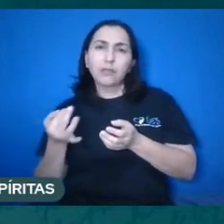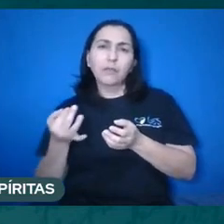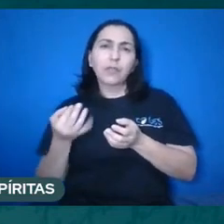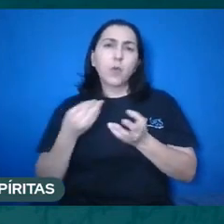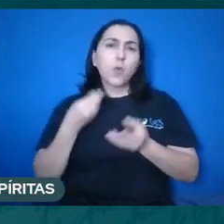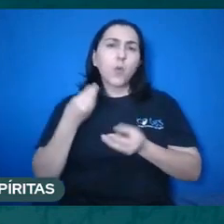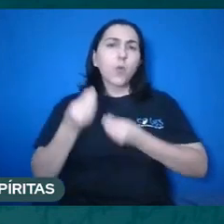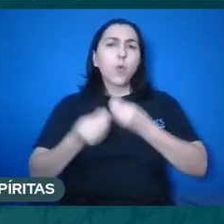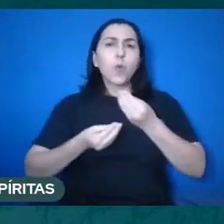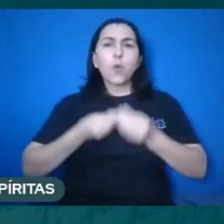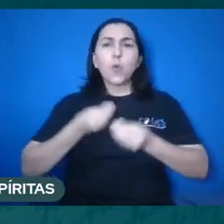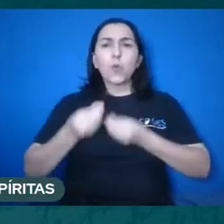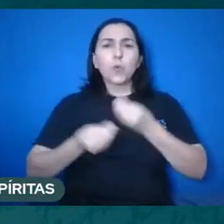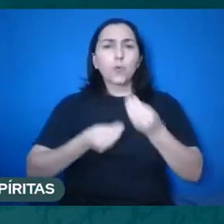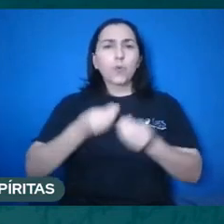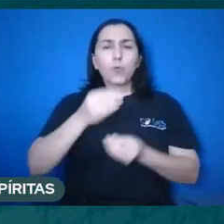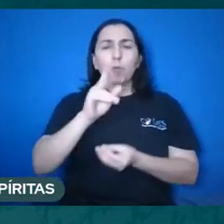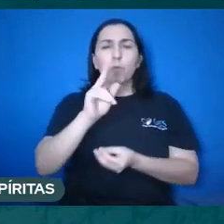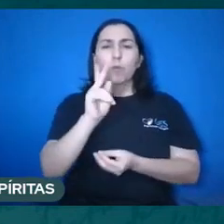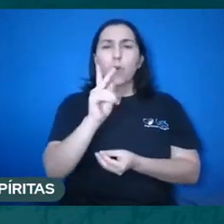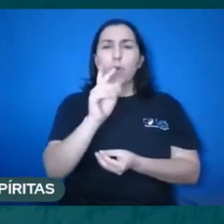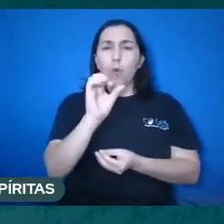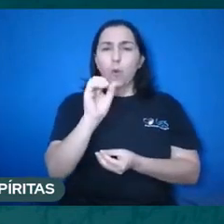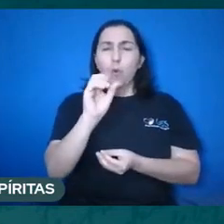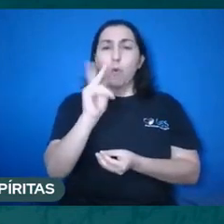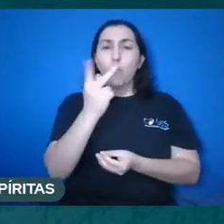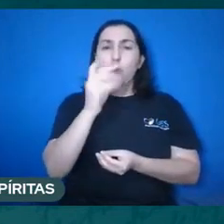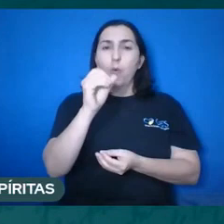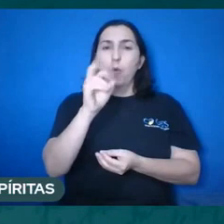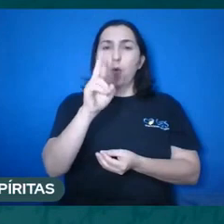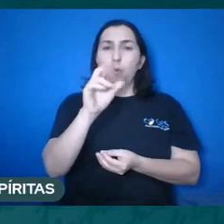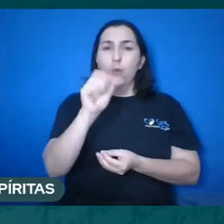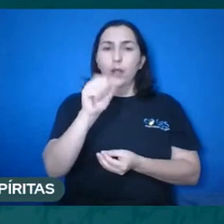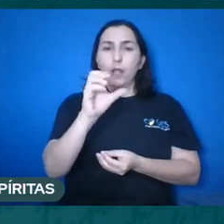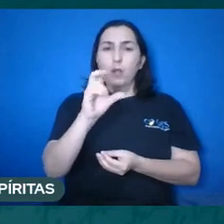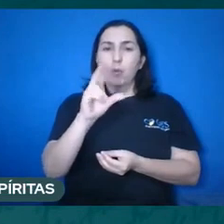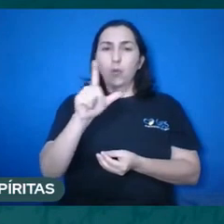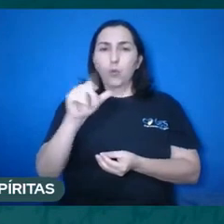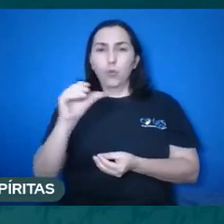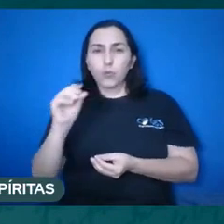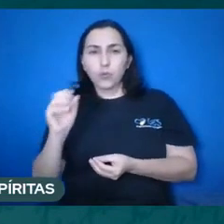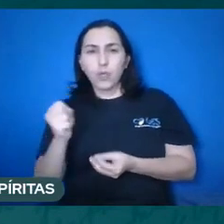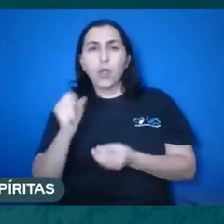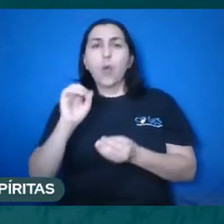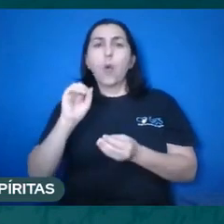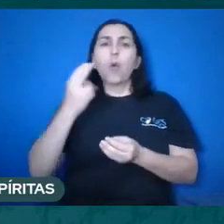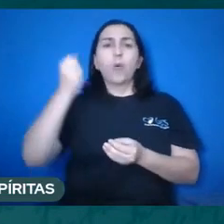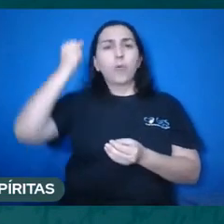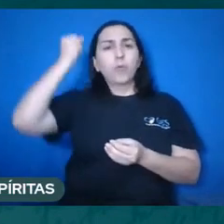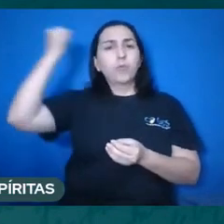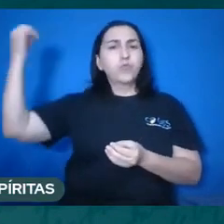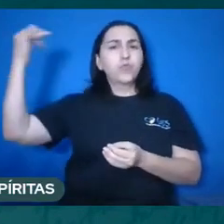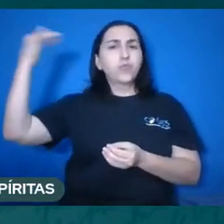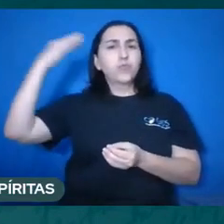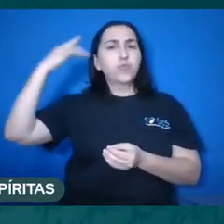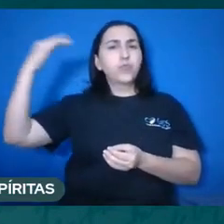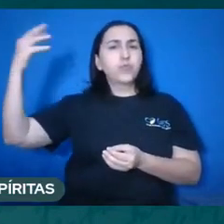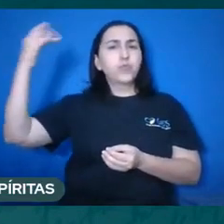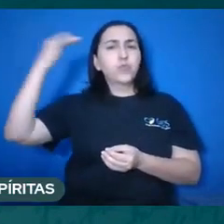pelos oráculos e, outras vezes, pela inspiração. Então, a palavra daimon